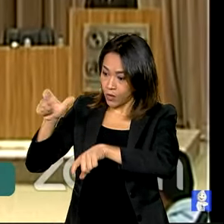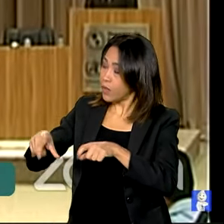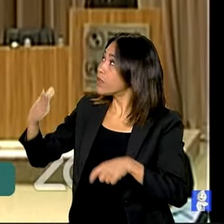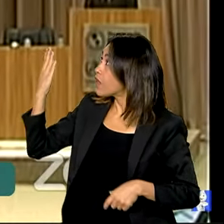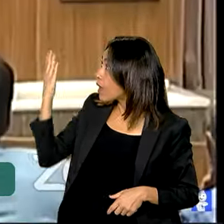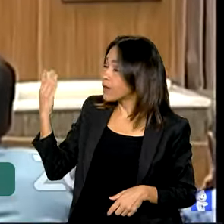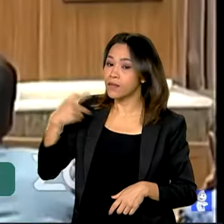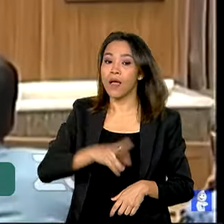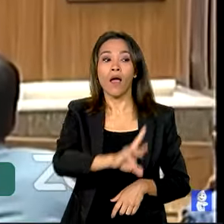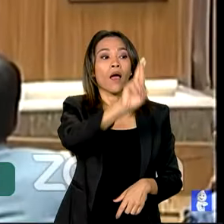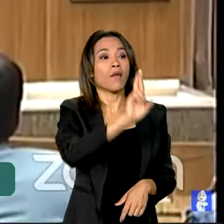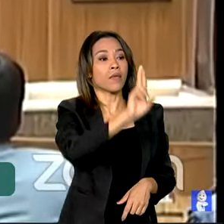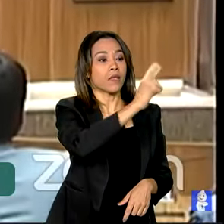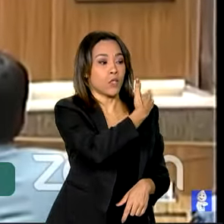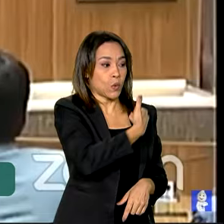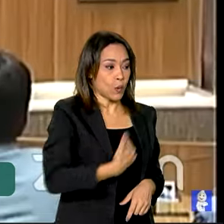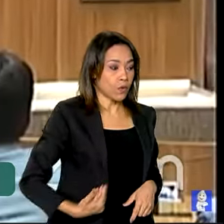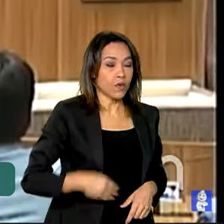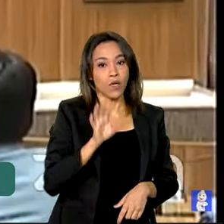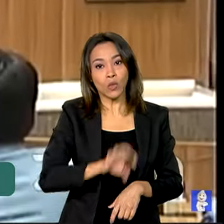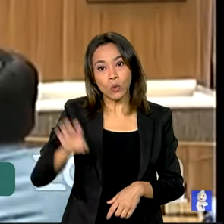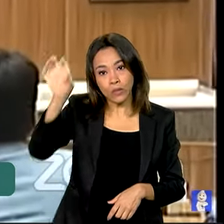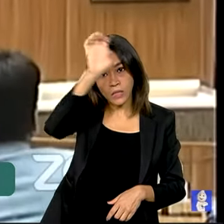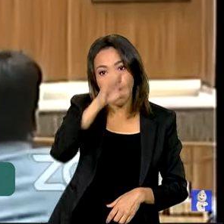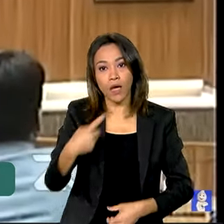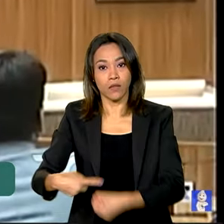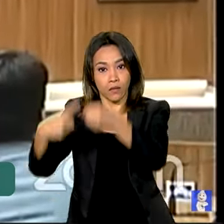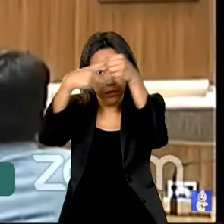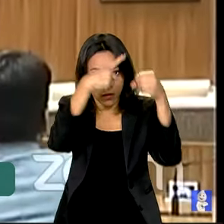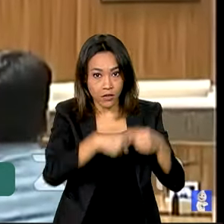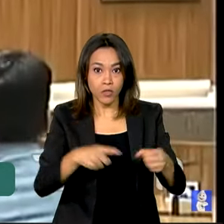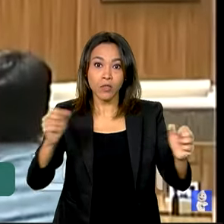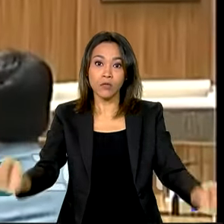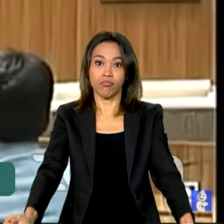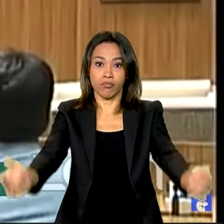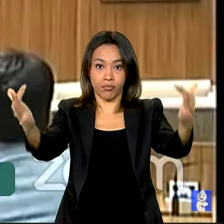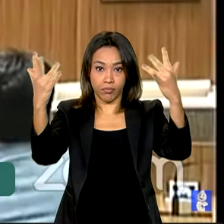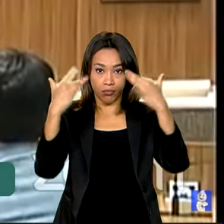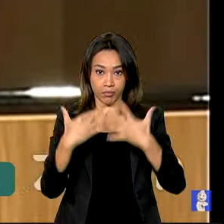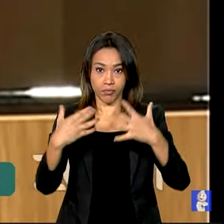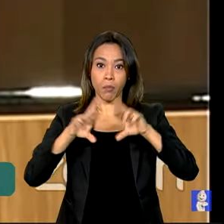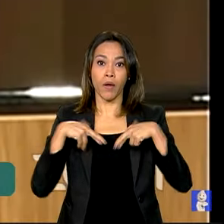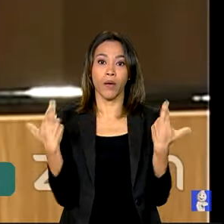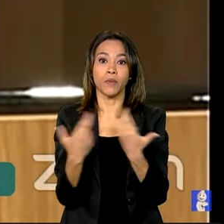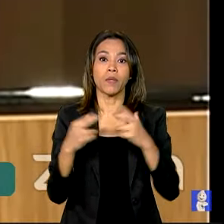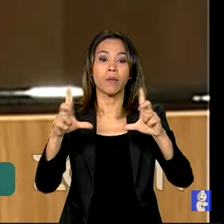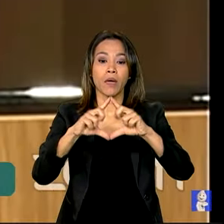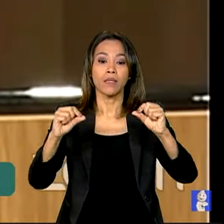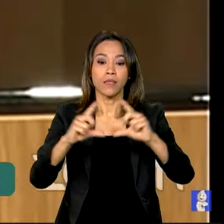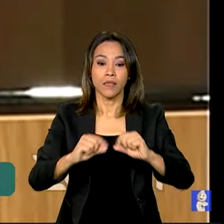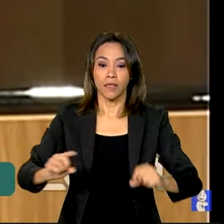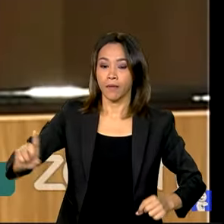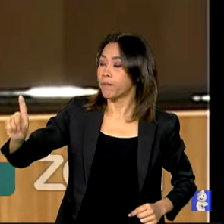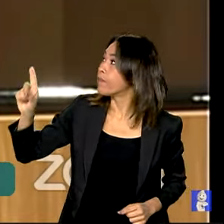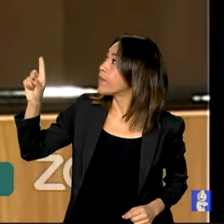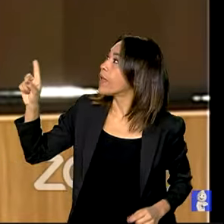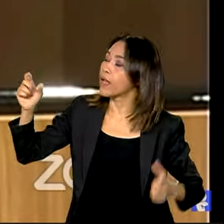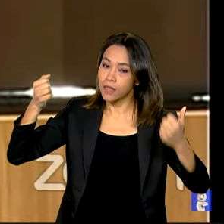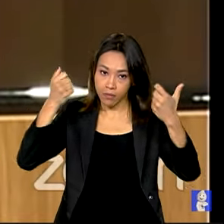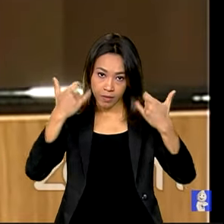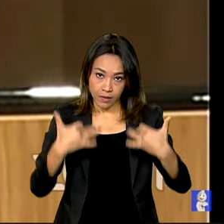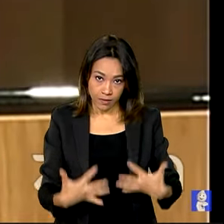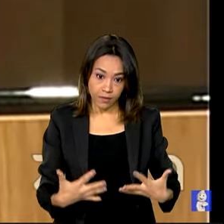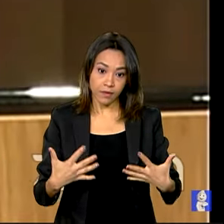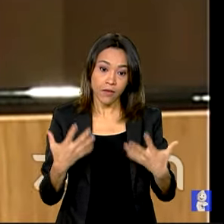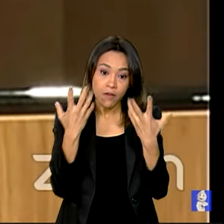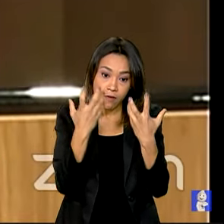dos governos, federal, estadual e municipal, se reuniram em Brasília. Vamos fazer tudo que esteja também,